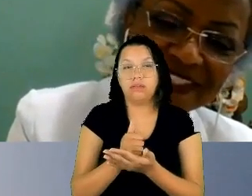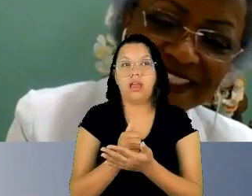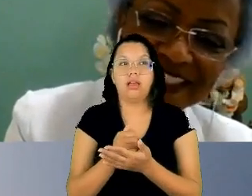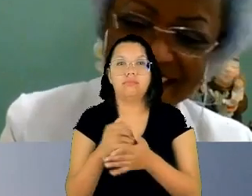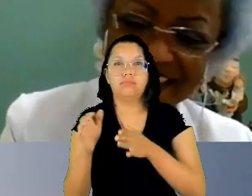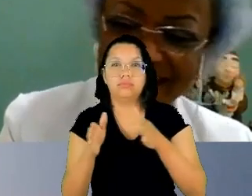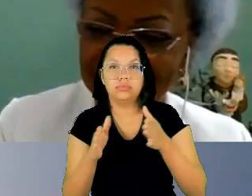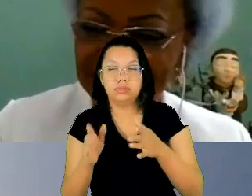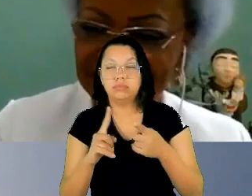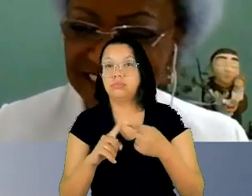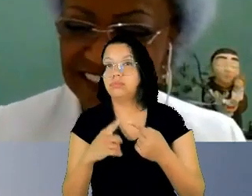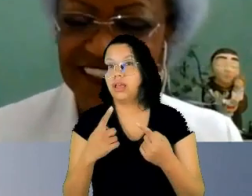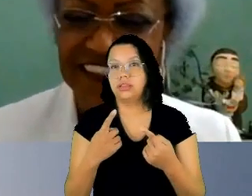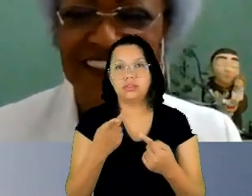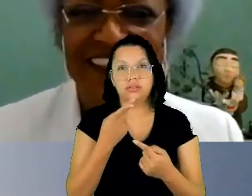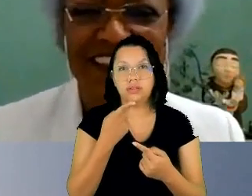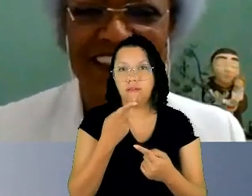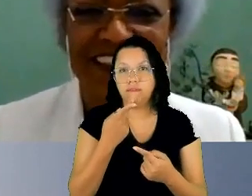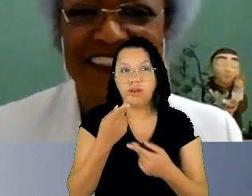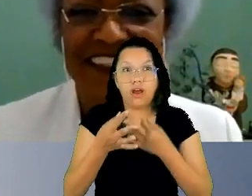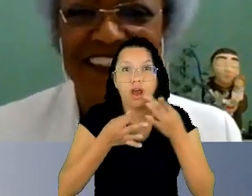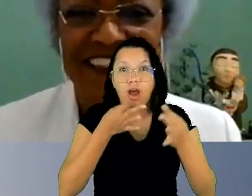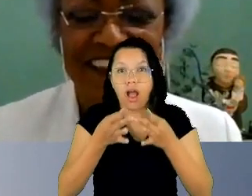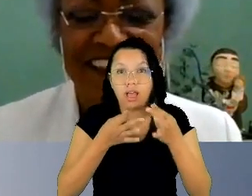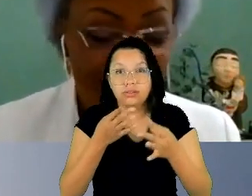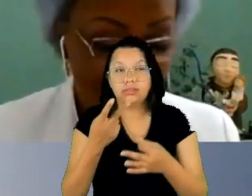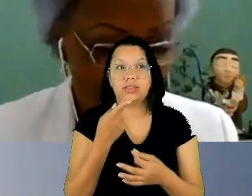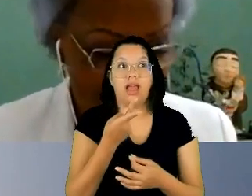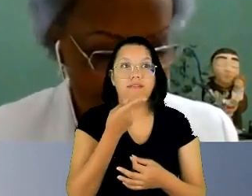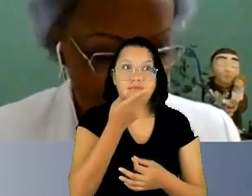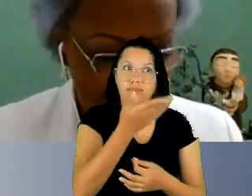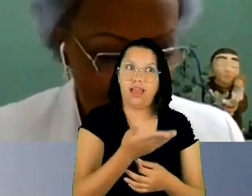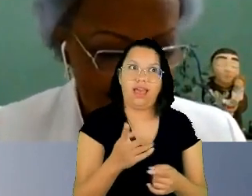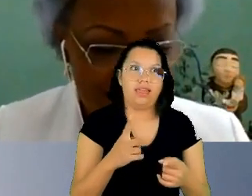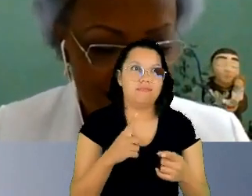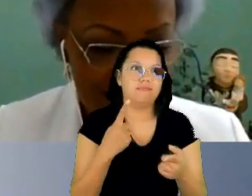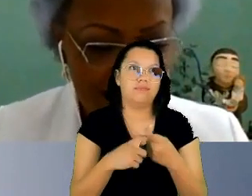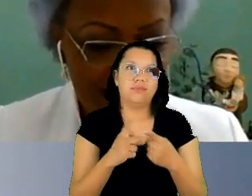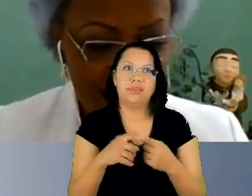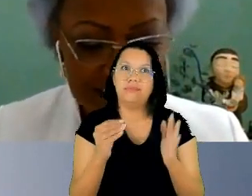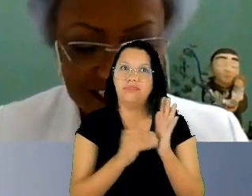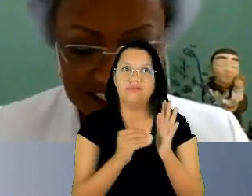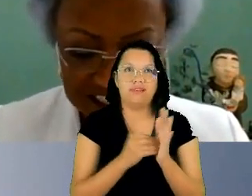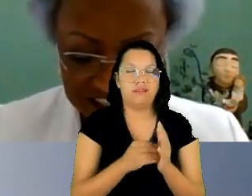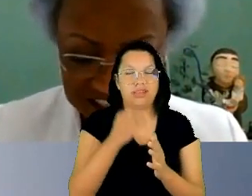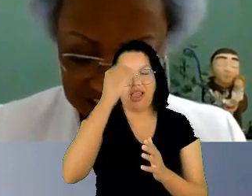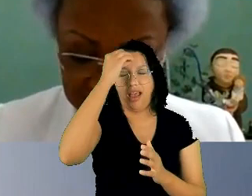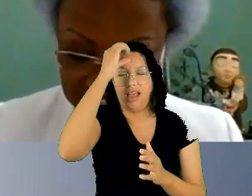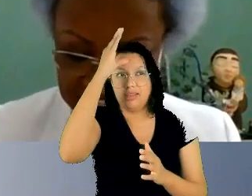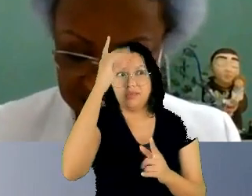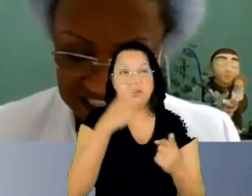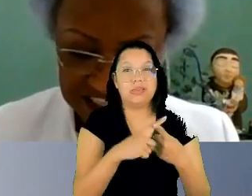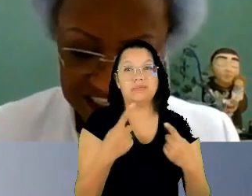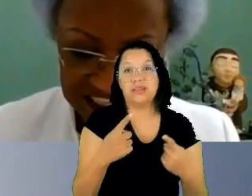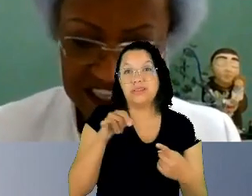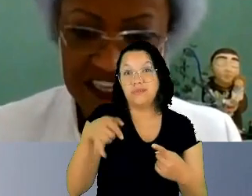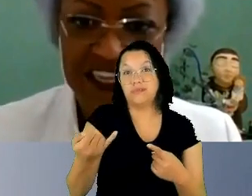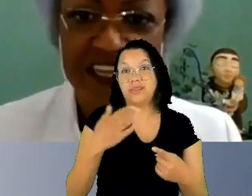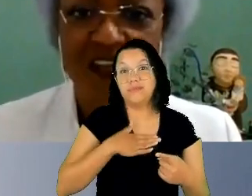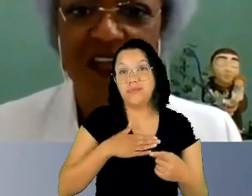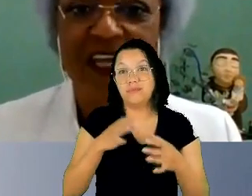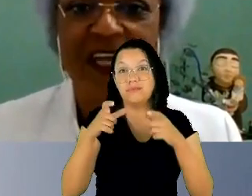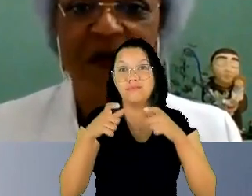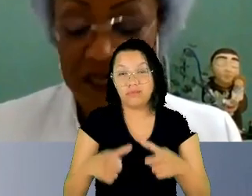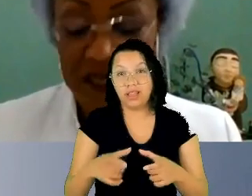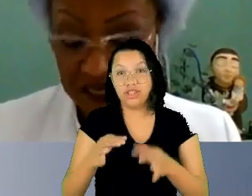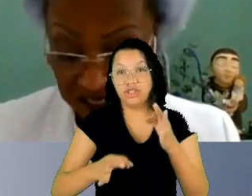professora Flávia, porque me faltam ferramentas teóricas para isso, mas eu vou aproveitar do meu lugar de juíza federal, juíza federal que só há mais de 18